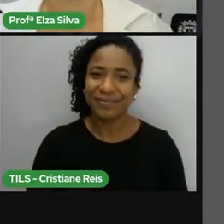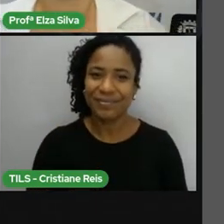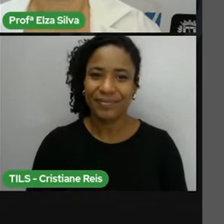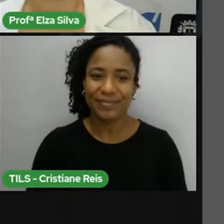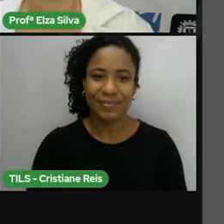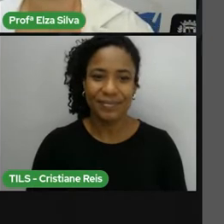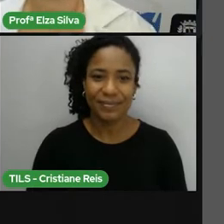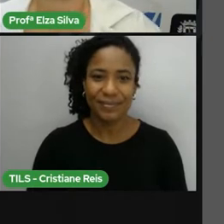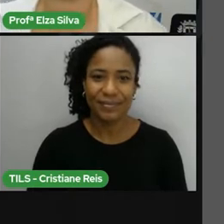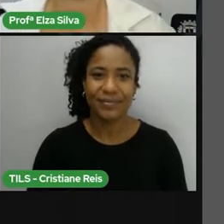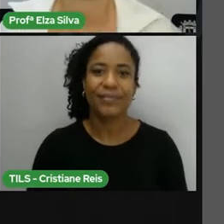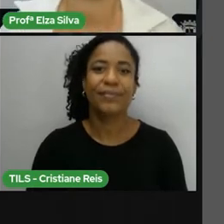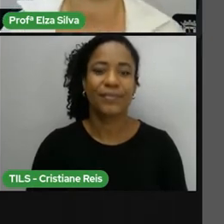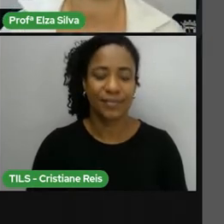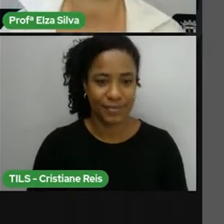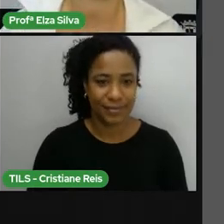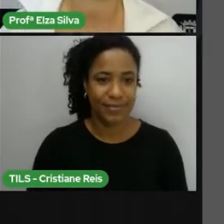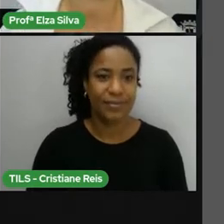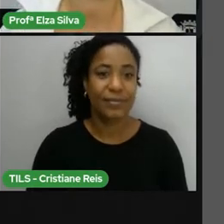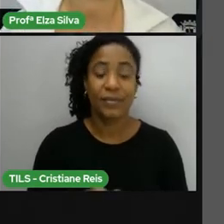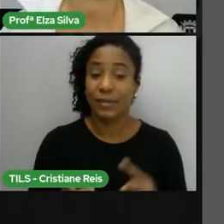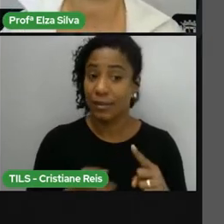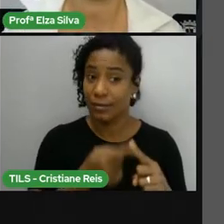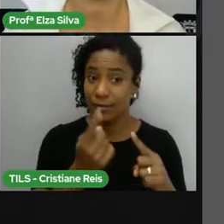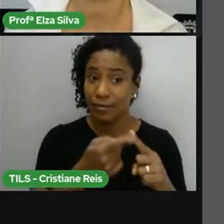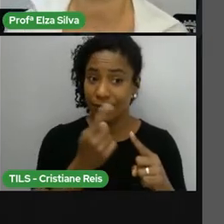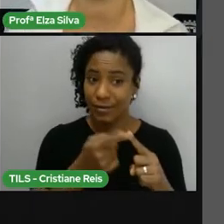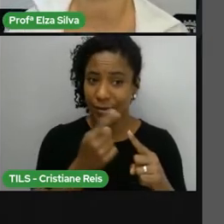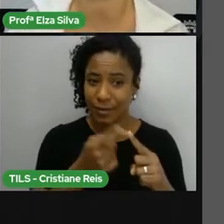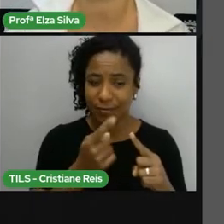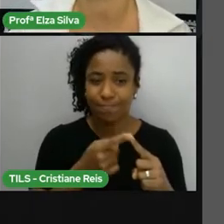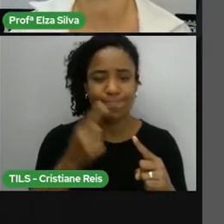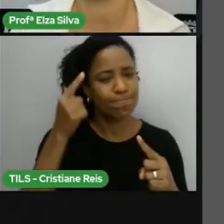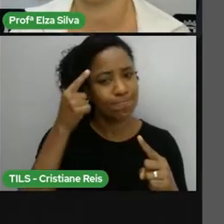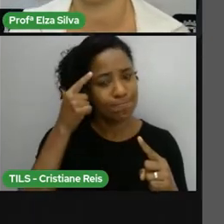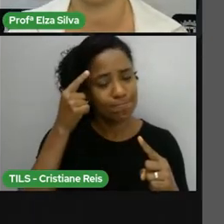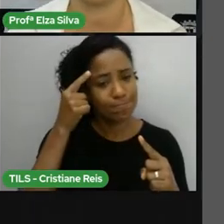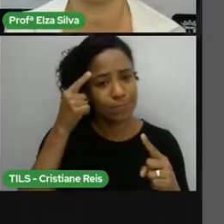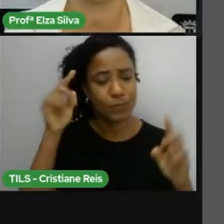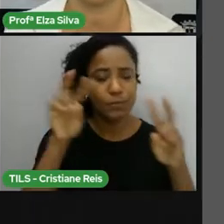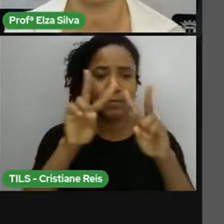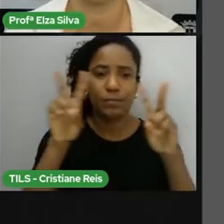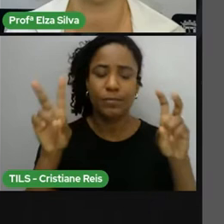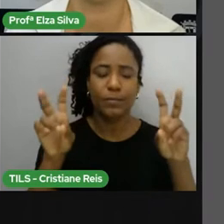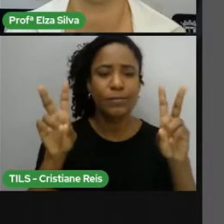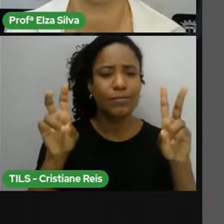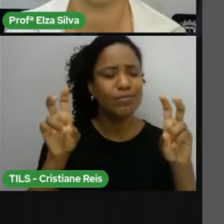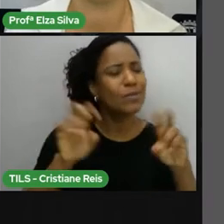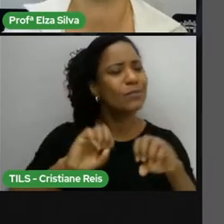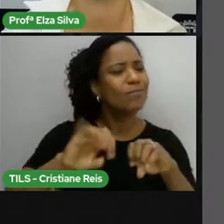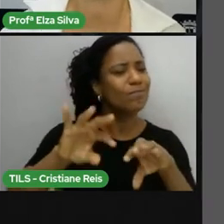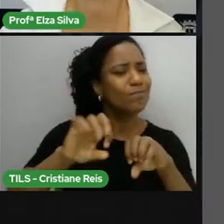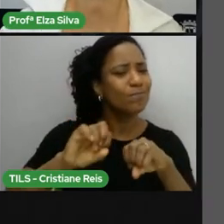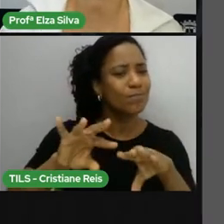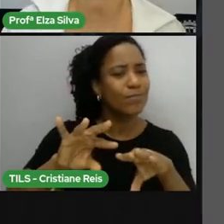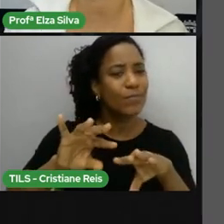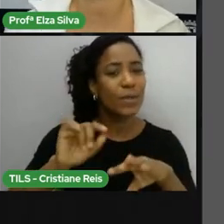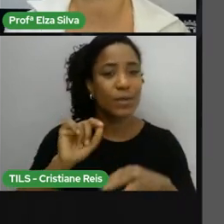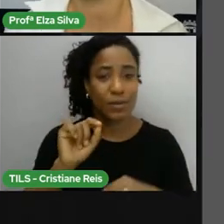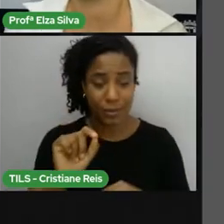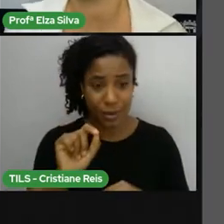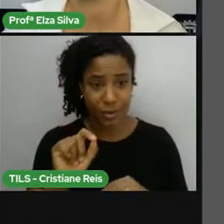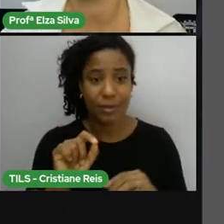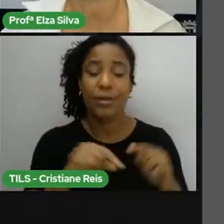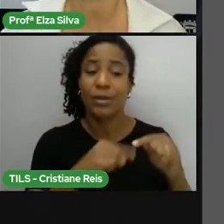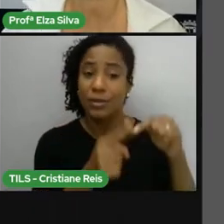Bom, em primeiro lugar, é importante que a gente pense um pouco sobre o tema da aula de hoje. Então, registre em